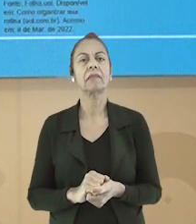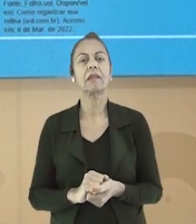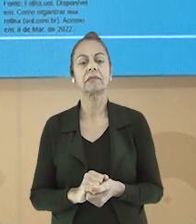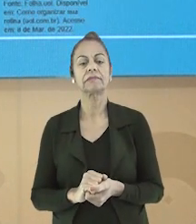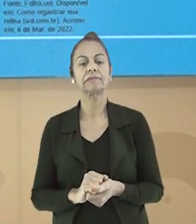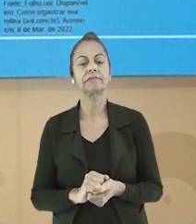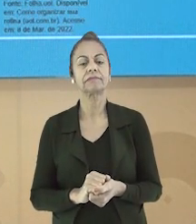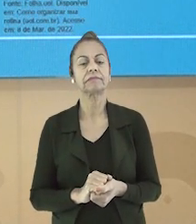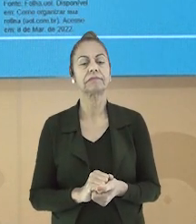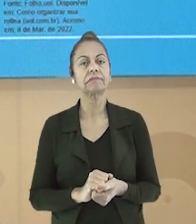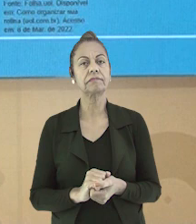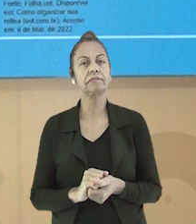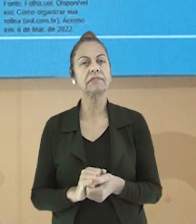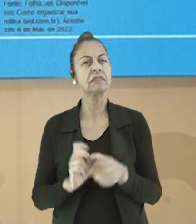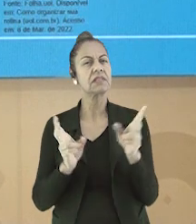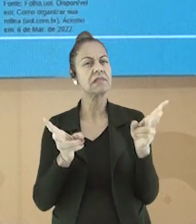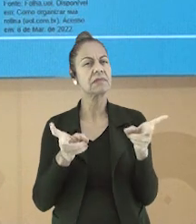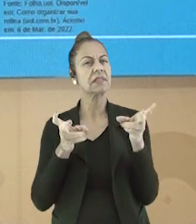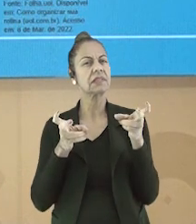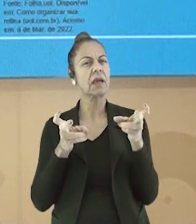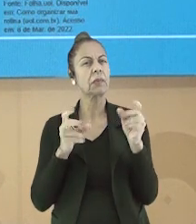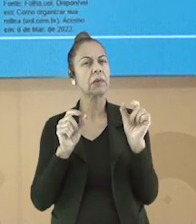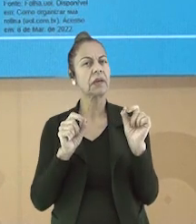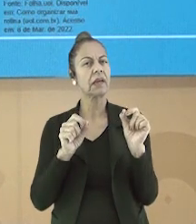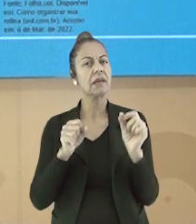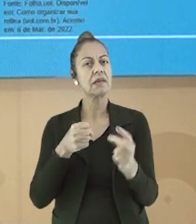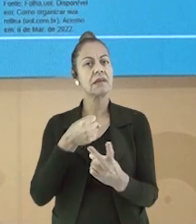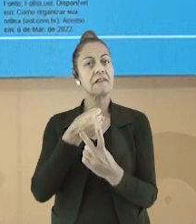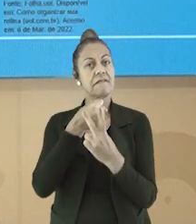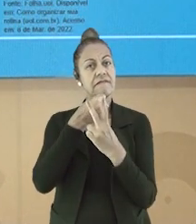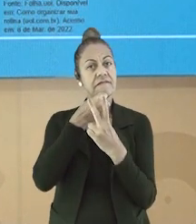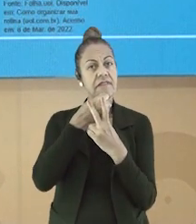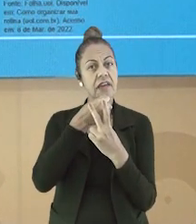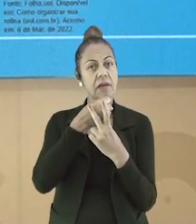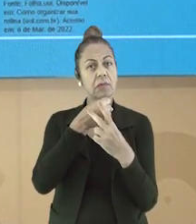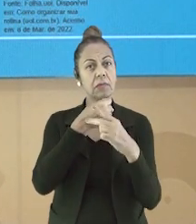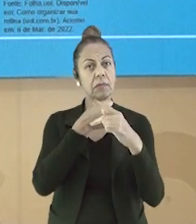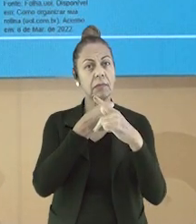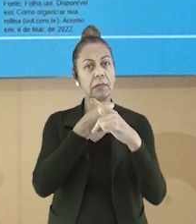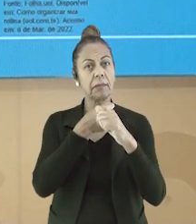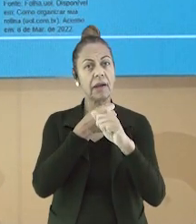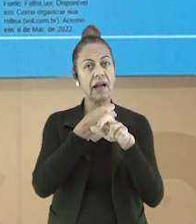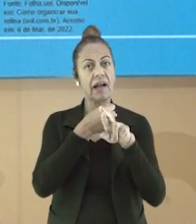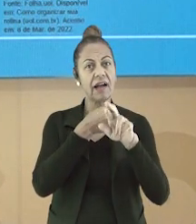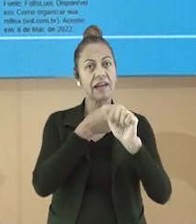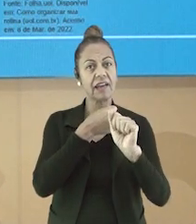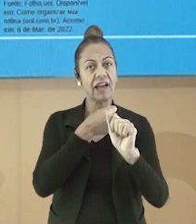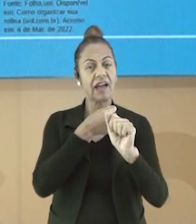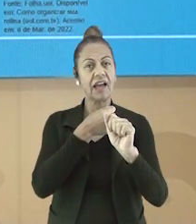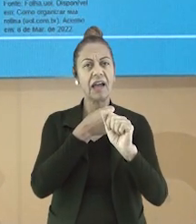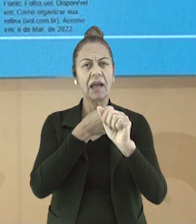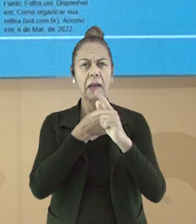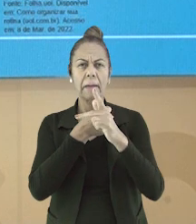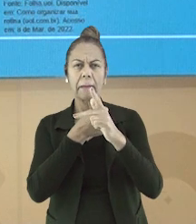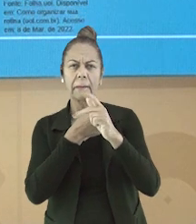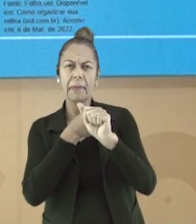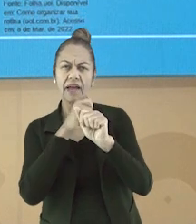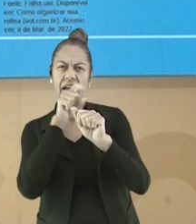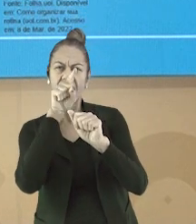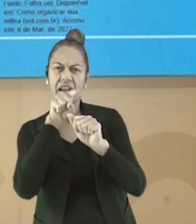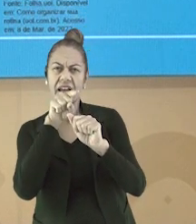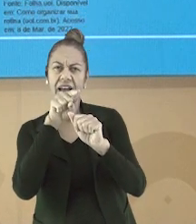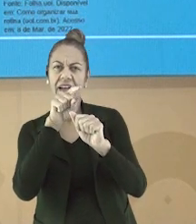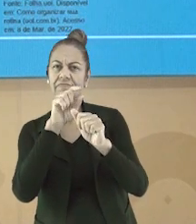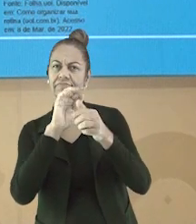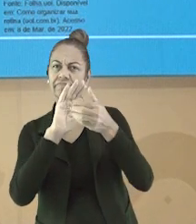E para de brincar. Para sendo o verbo. Perceba que o verbo para perdeu o acento.